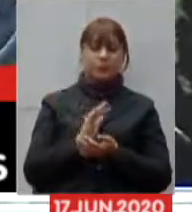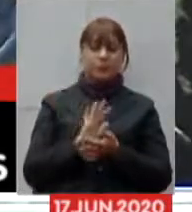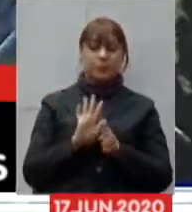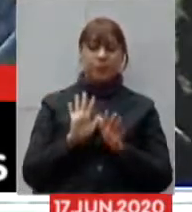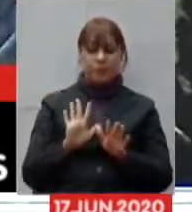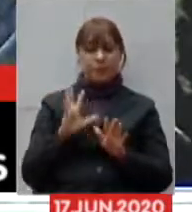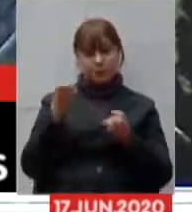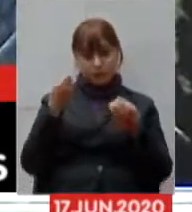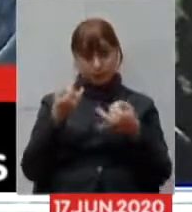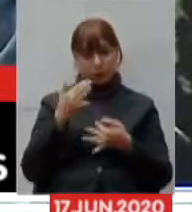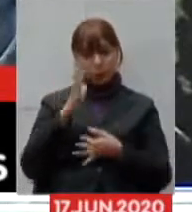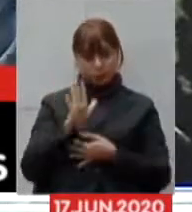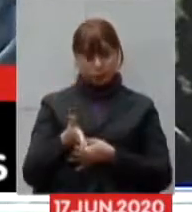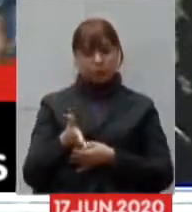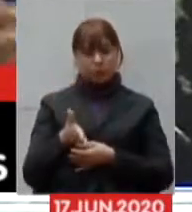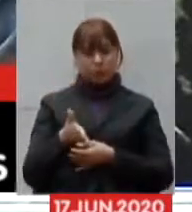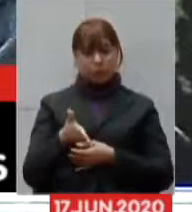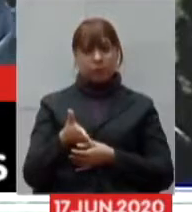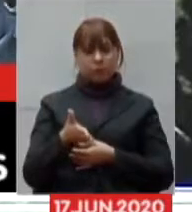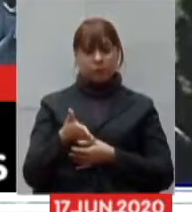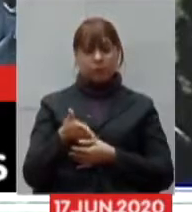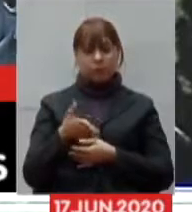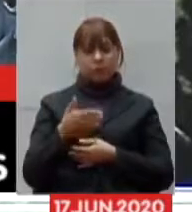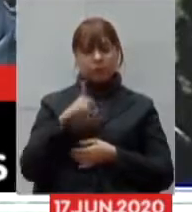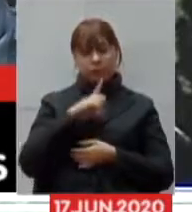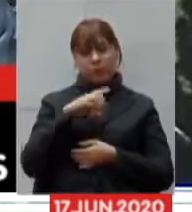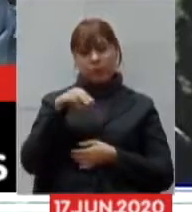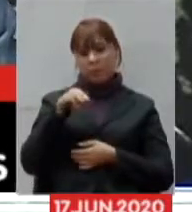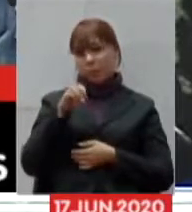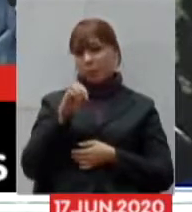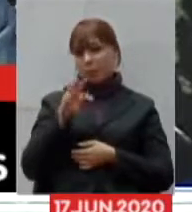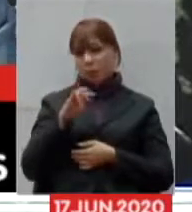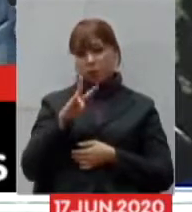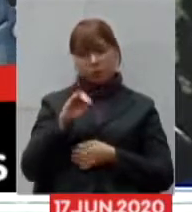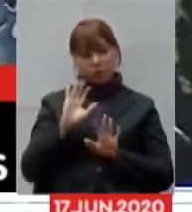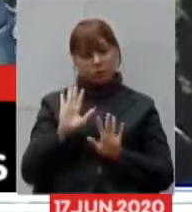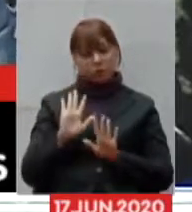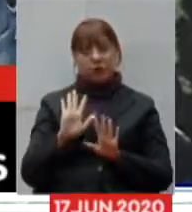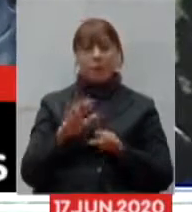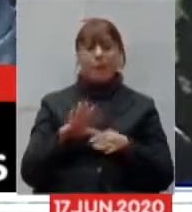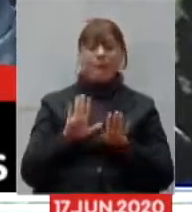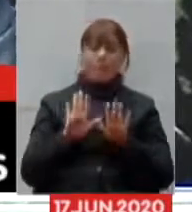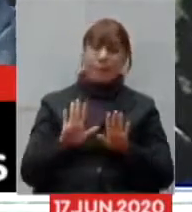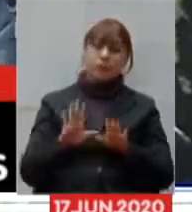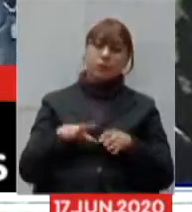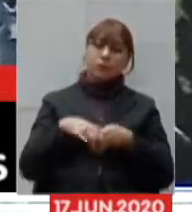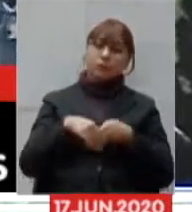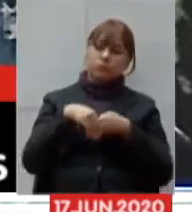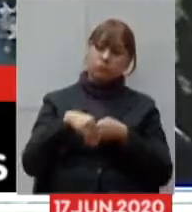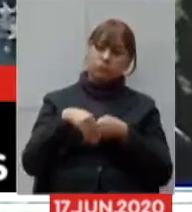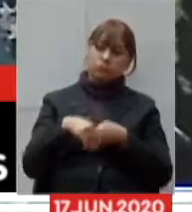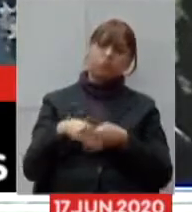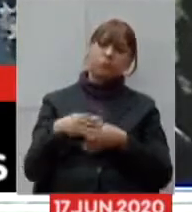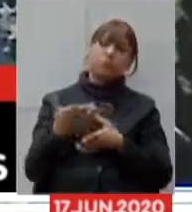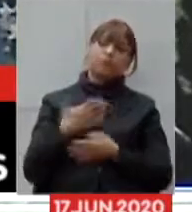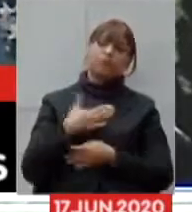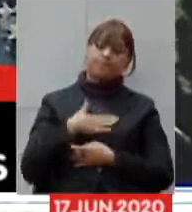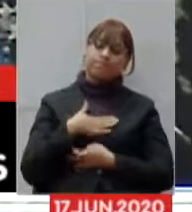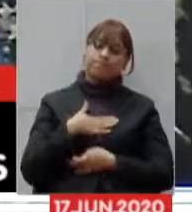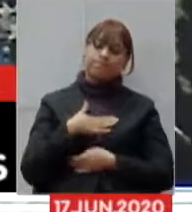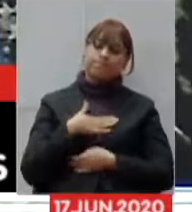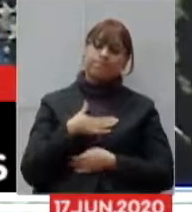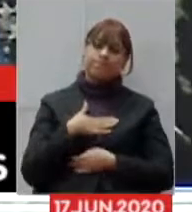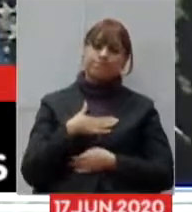justificou a sua não participação por outros motivos cumprimentar e demonstrar nossa solidariedade